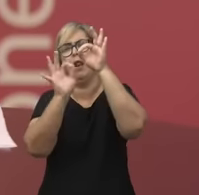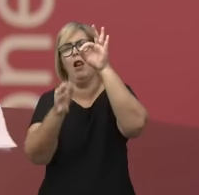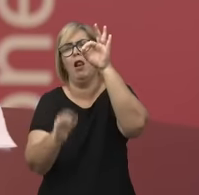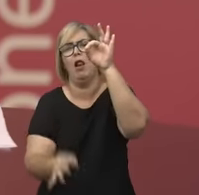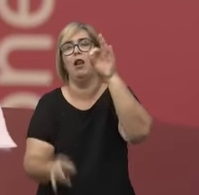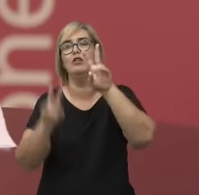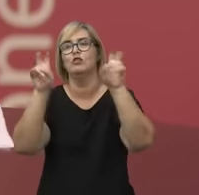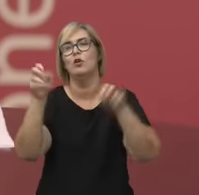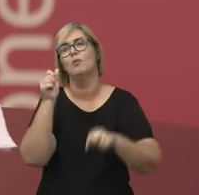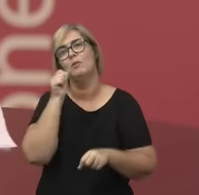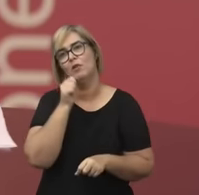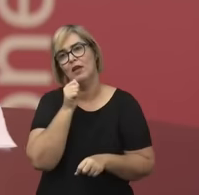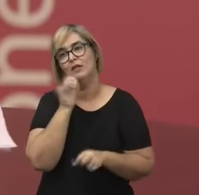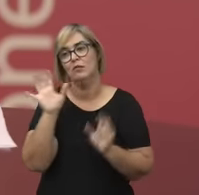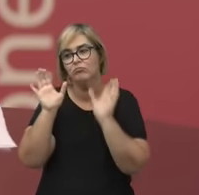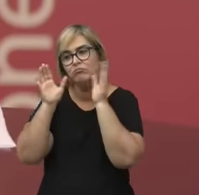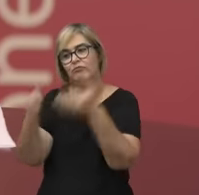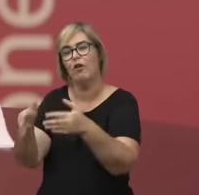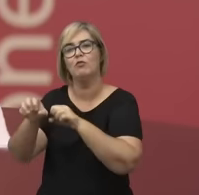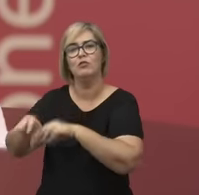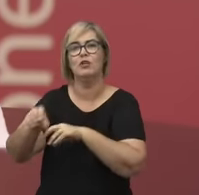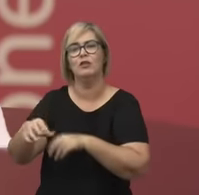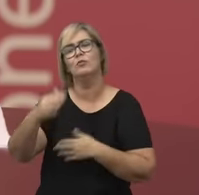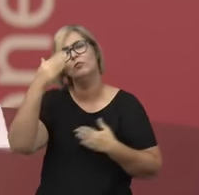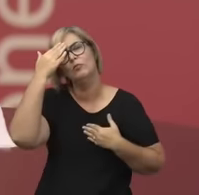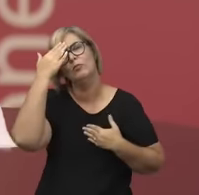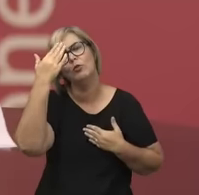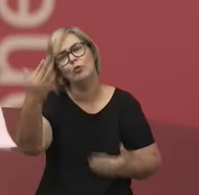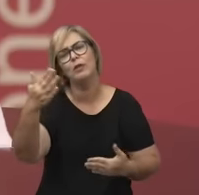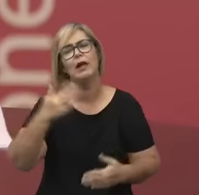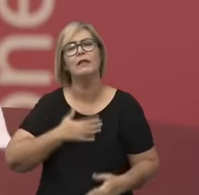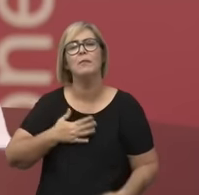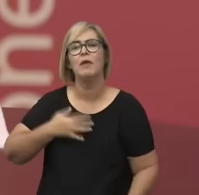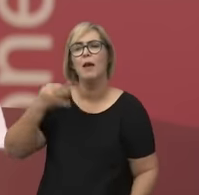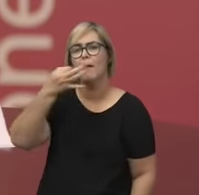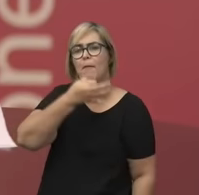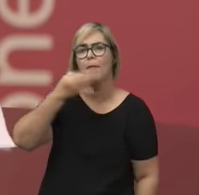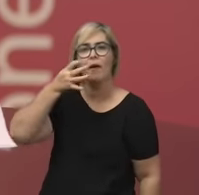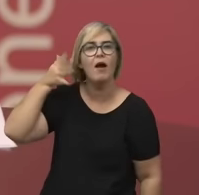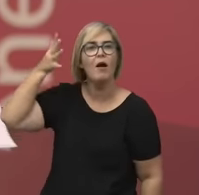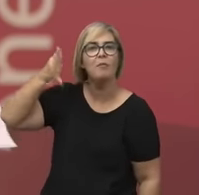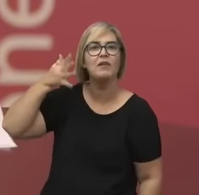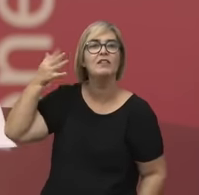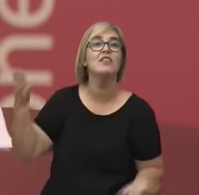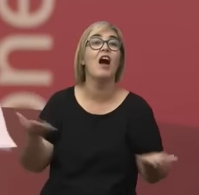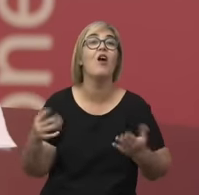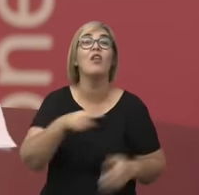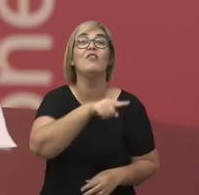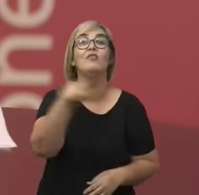Então, obrigada por terem me ouvido. Felipe, acho que quero ouvir vocês agora.